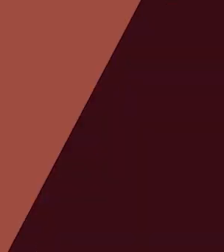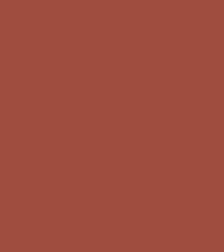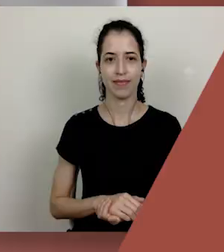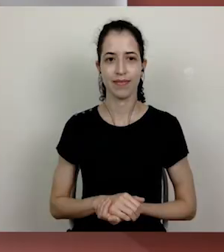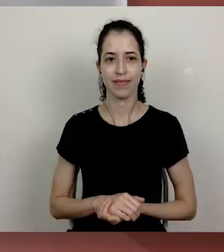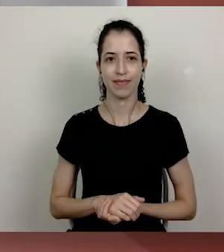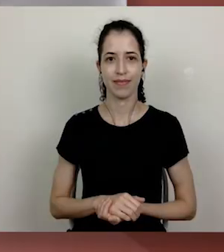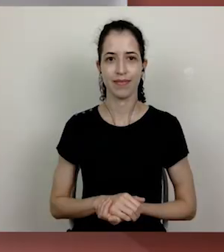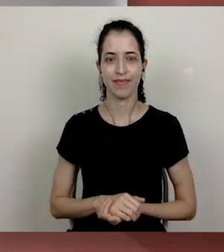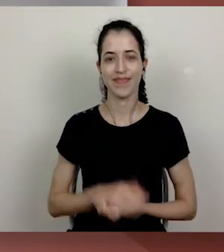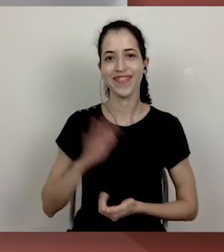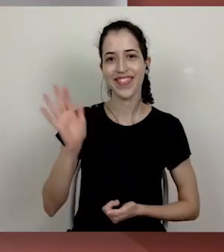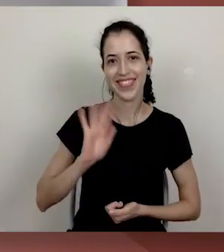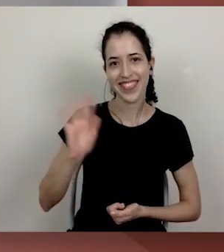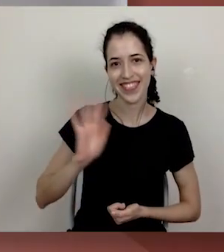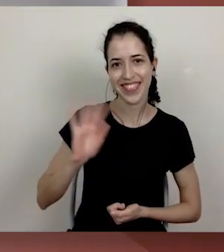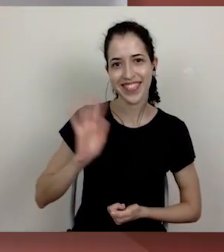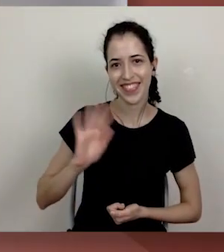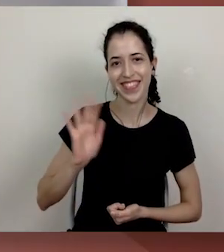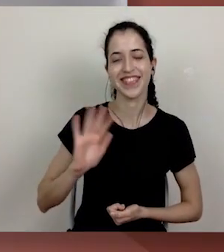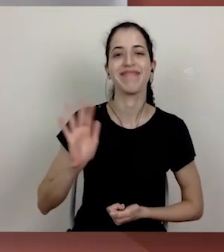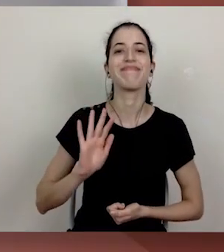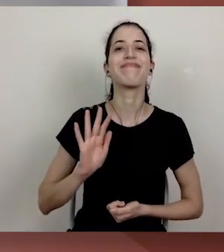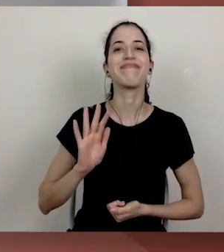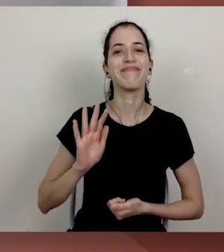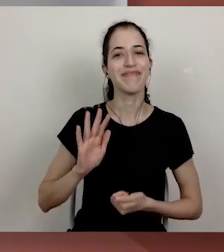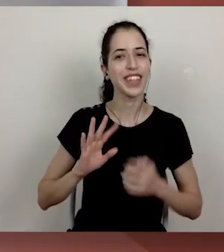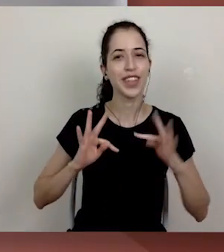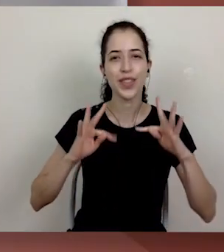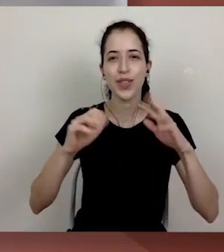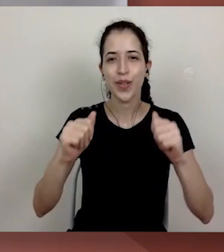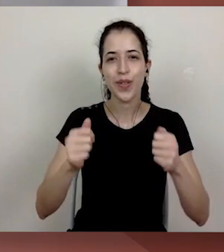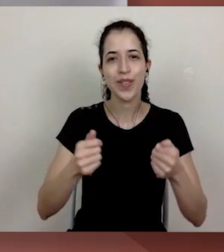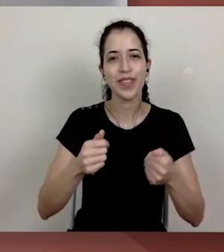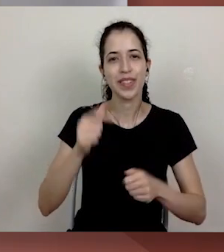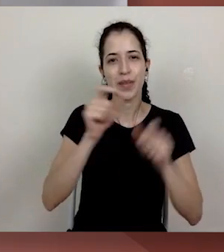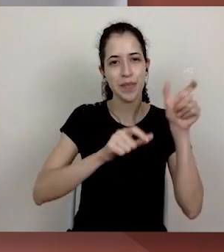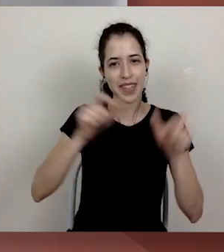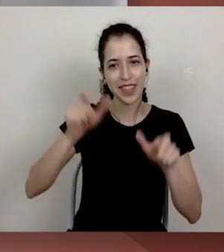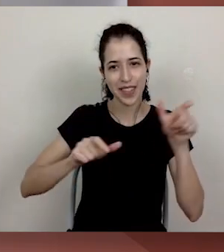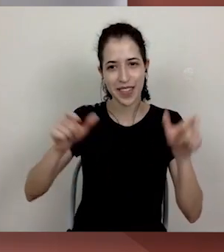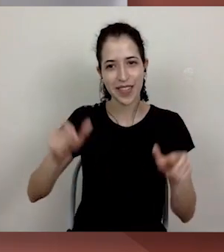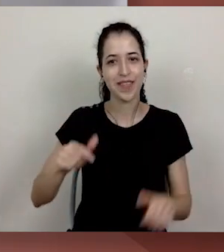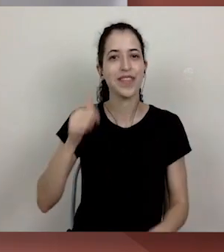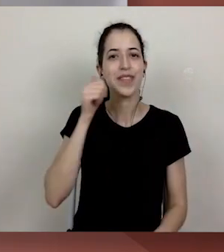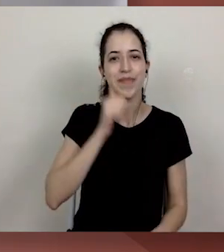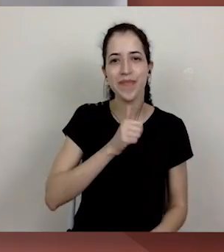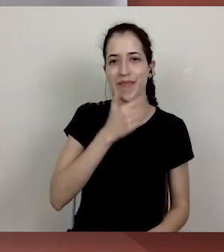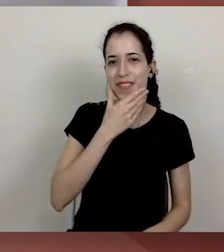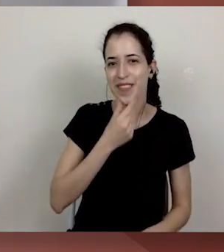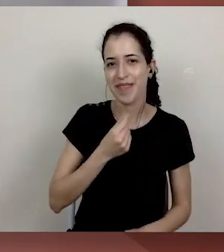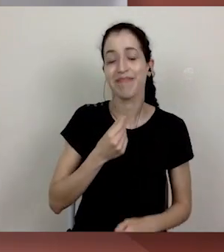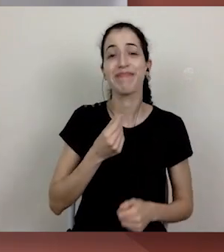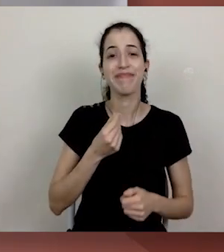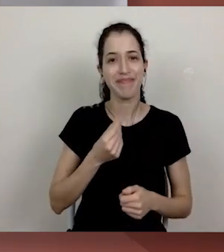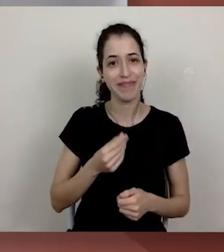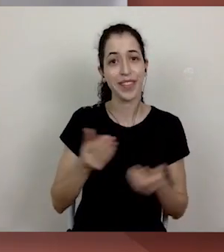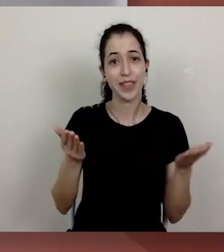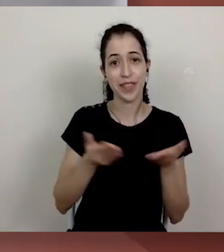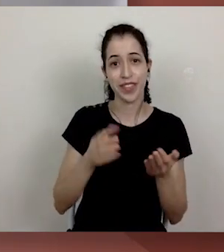Olá a todas e todos. Hoje, 8 de março de 2021,